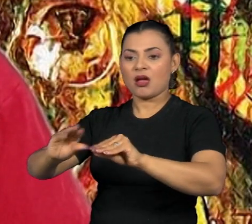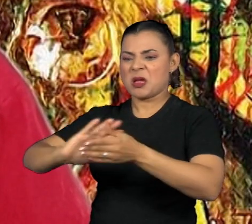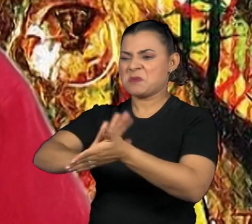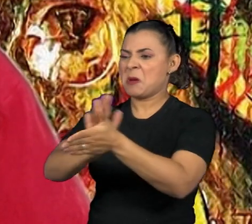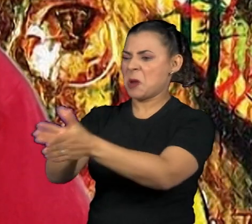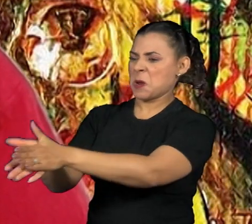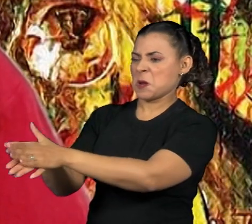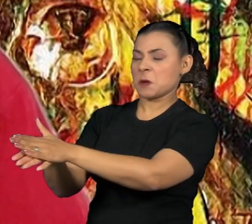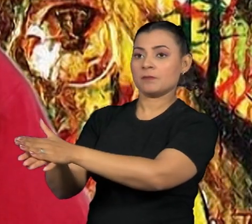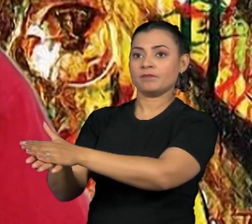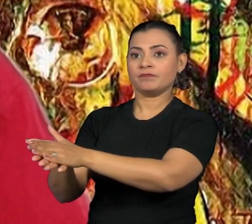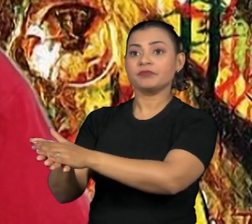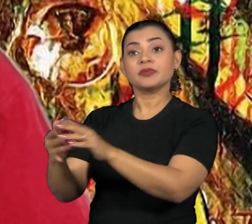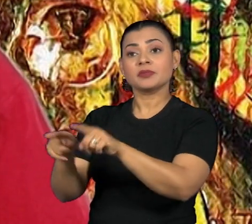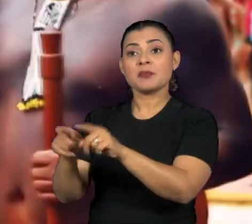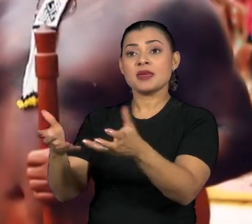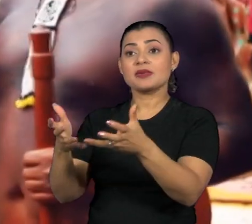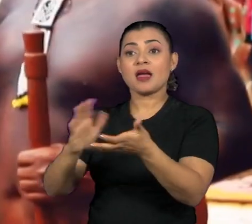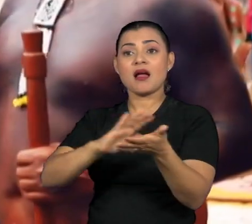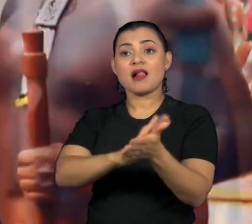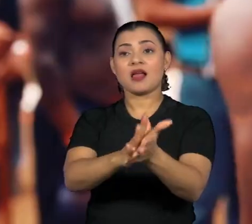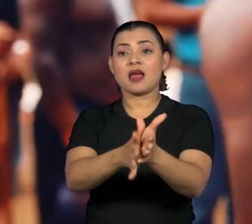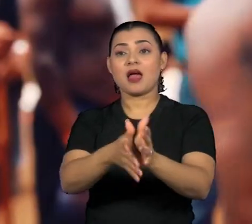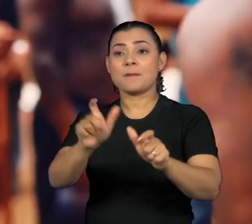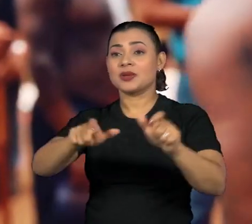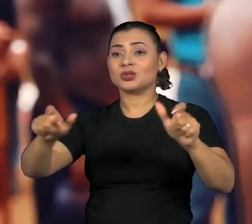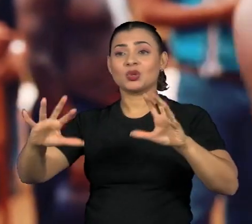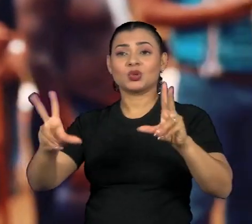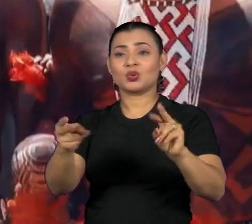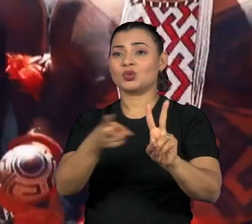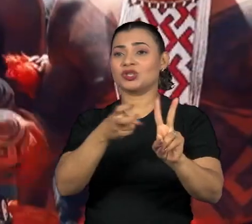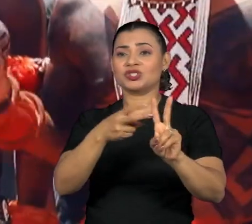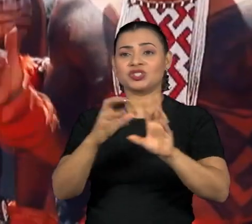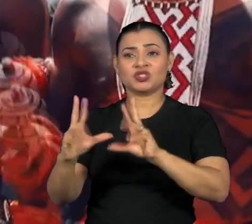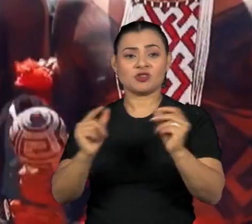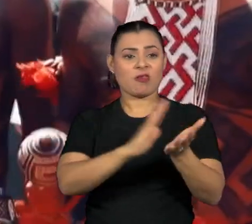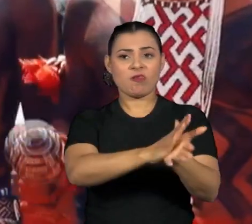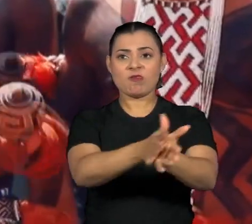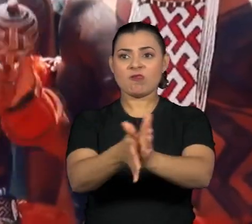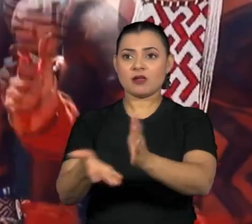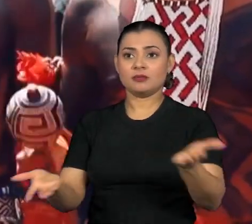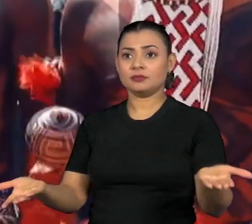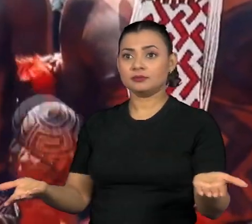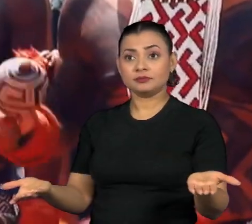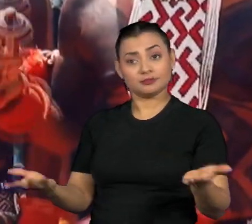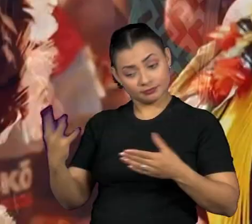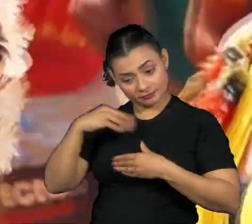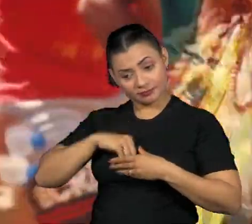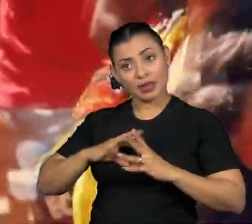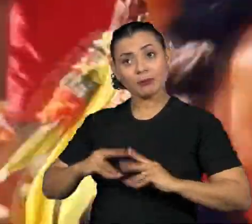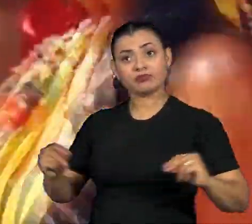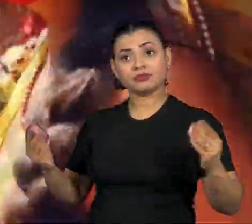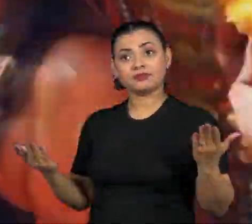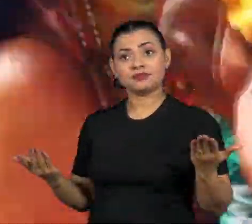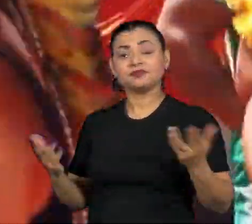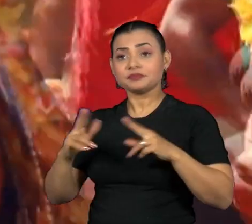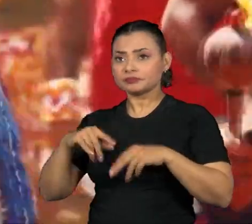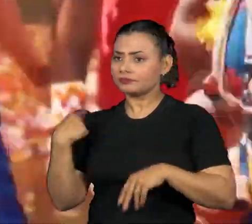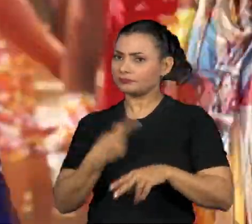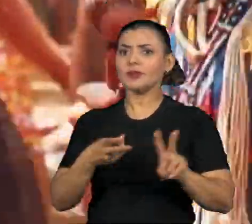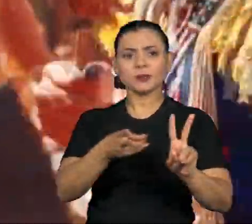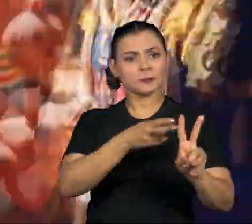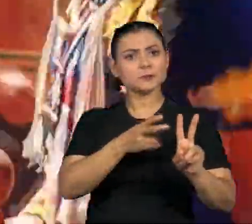mas estão afim também de acabar com todos os povos indígenas. E assim, quando nós, povos indígenas, não